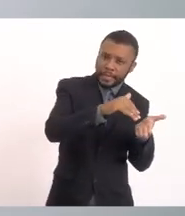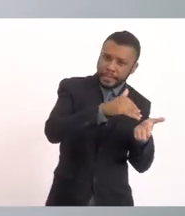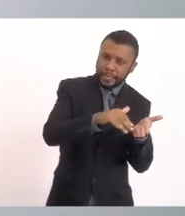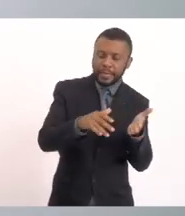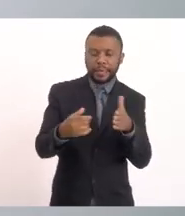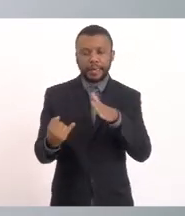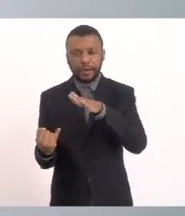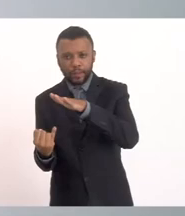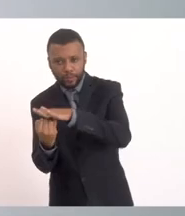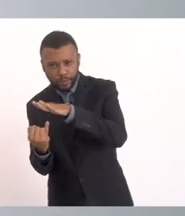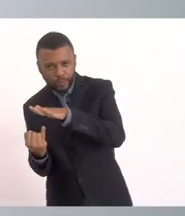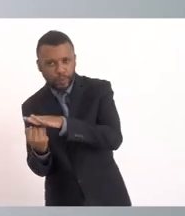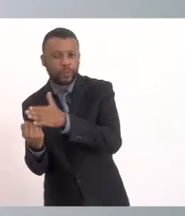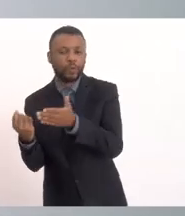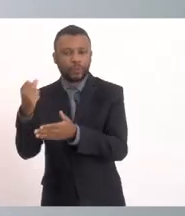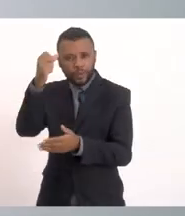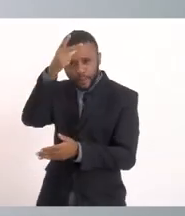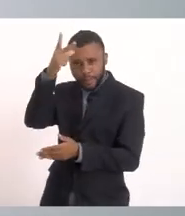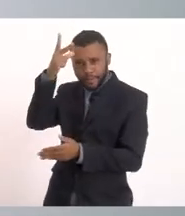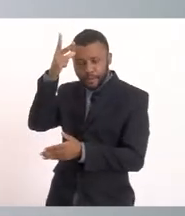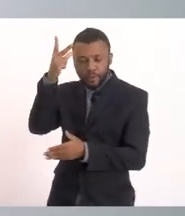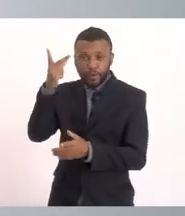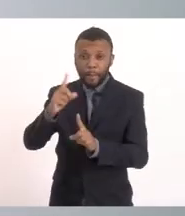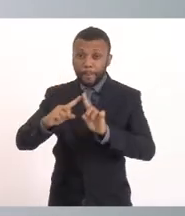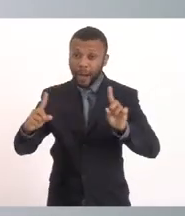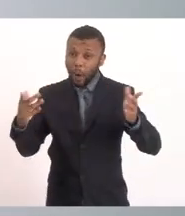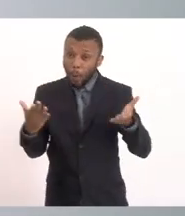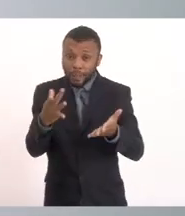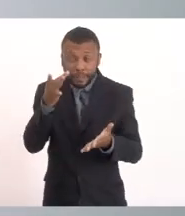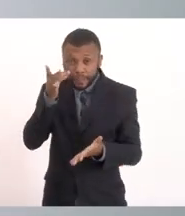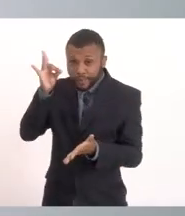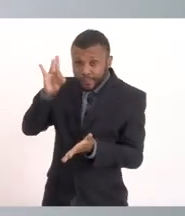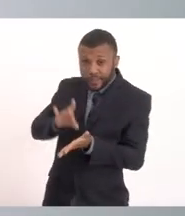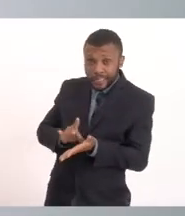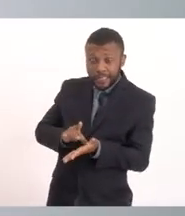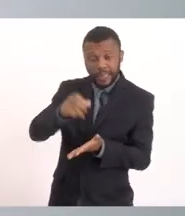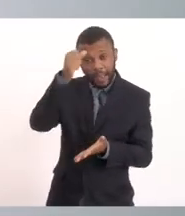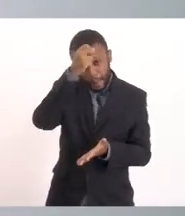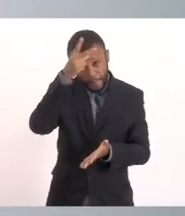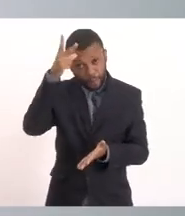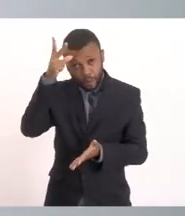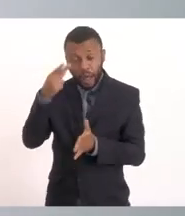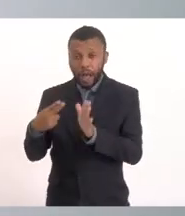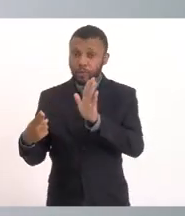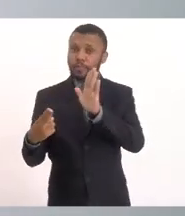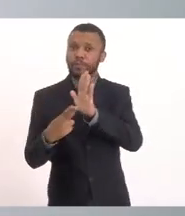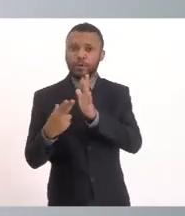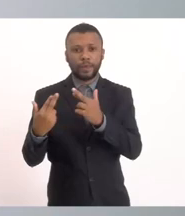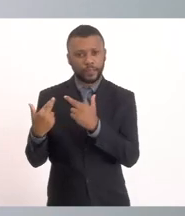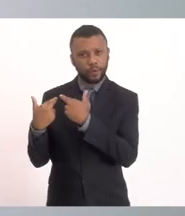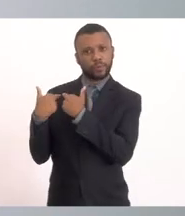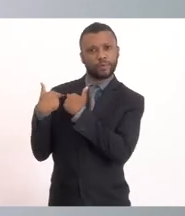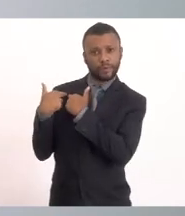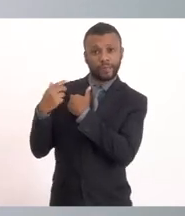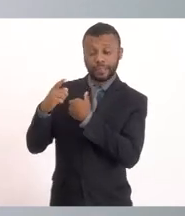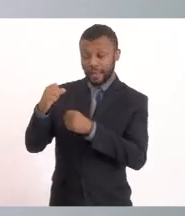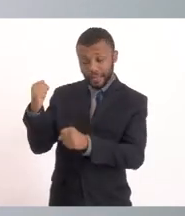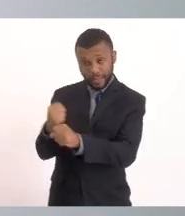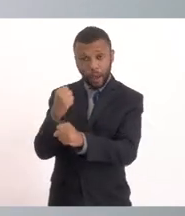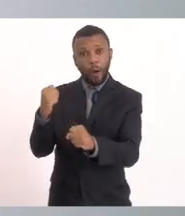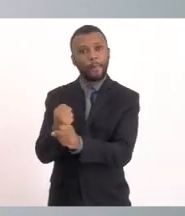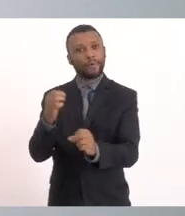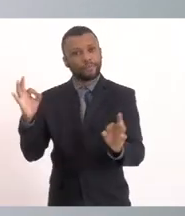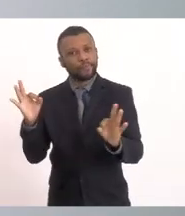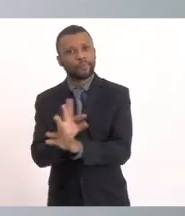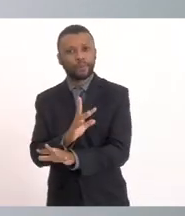INE Ou da Prefeitura Só que hoje O que temos De concreto É que a Prefeitura Assumiu Essa responsabilidade Dessa obra Definitiva Que